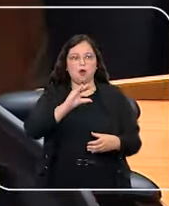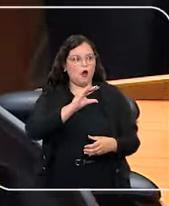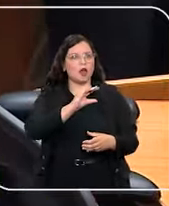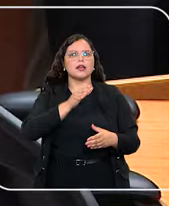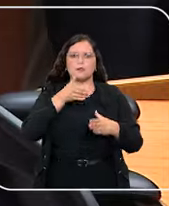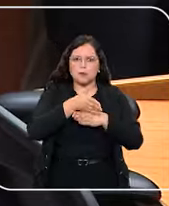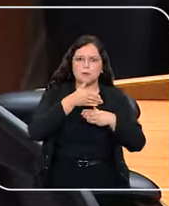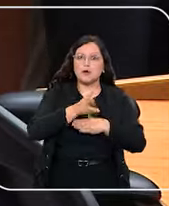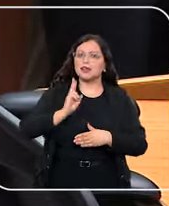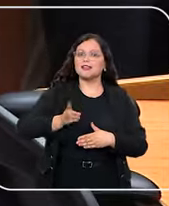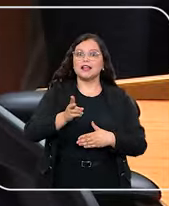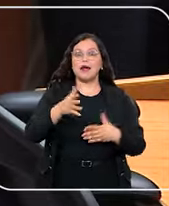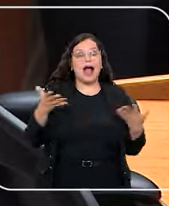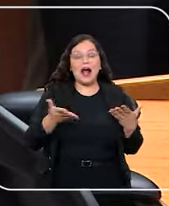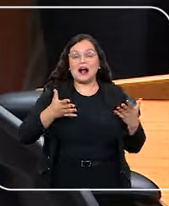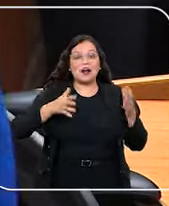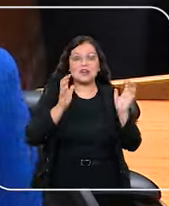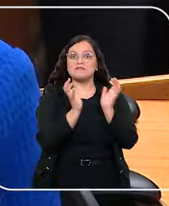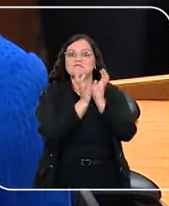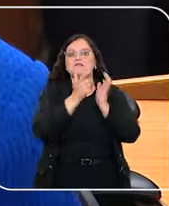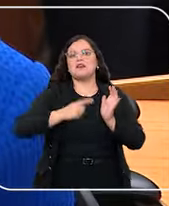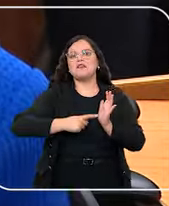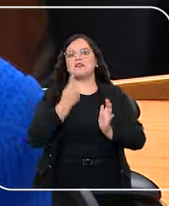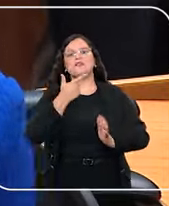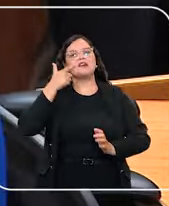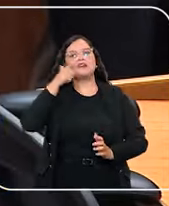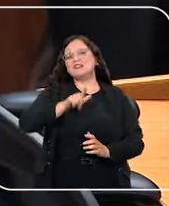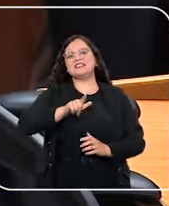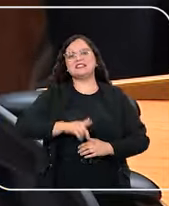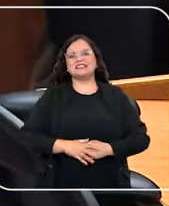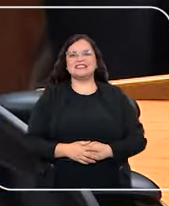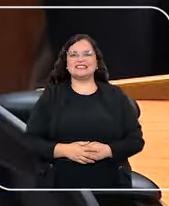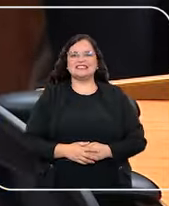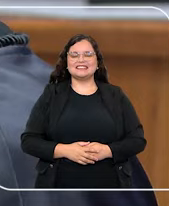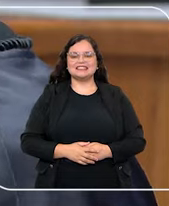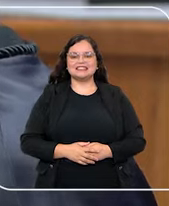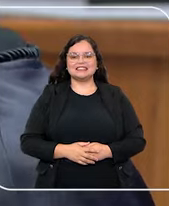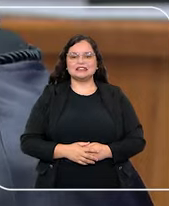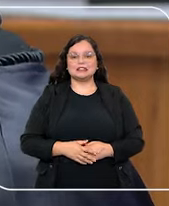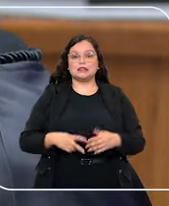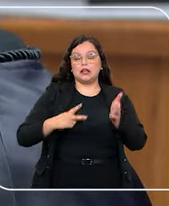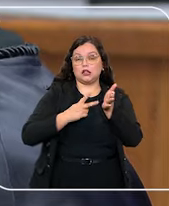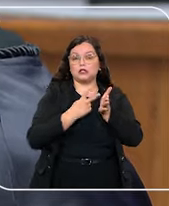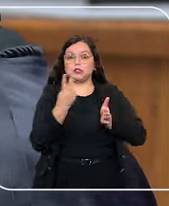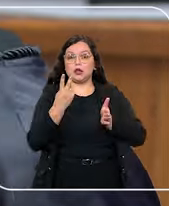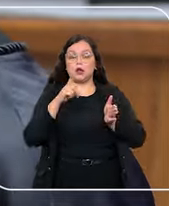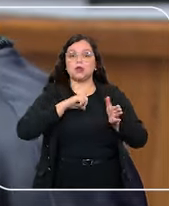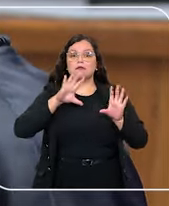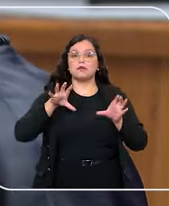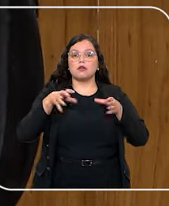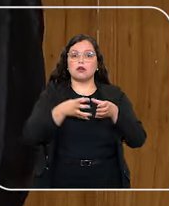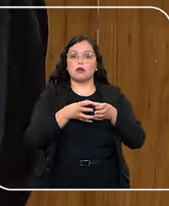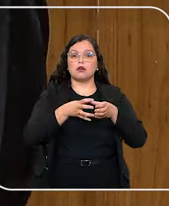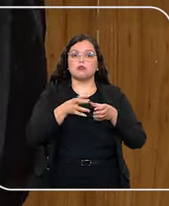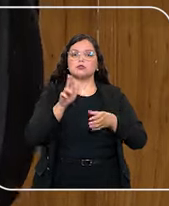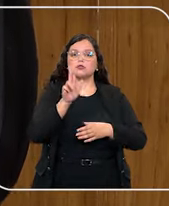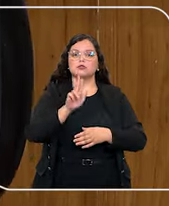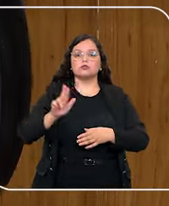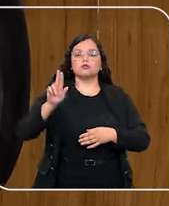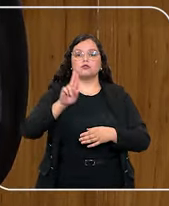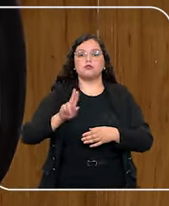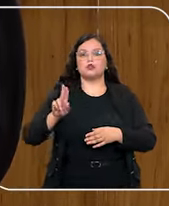participou. E é a primeira vez que a gente tem esse título. Então, finalmente a gente conseguiu isso. muito feliz. Em segundo lugar, ficou a equipe da